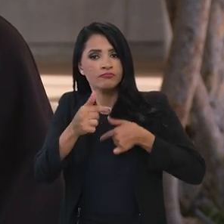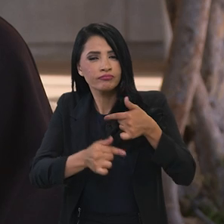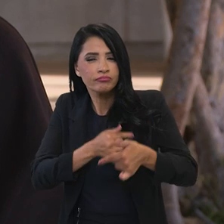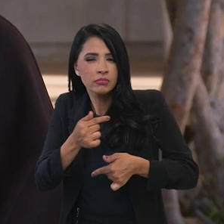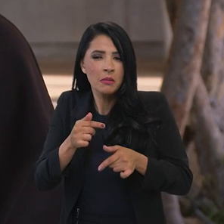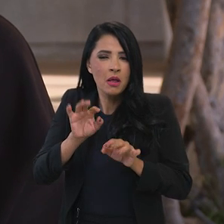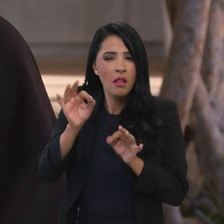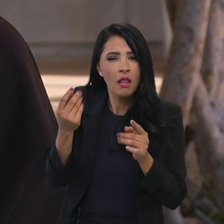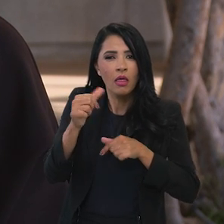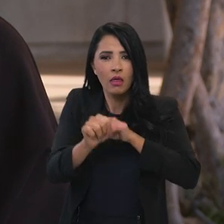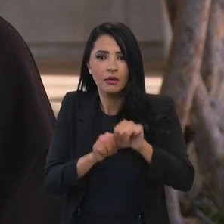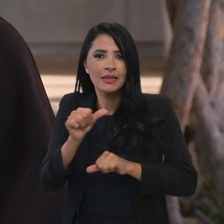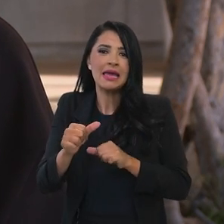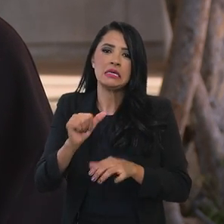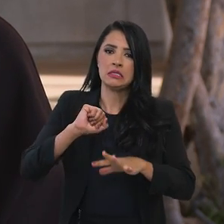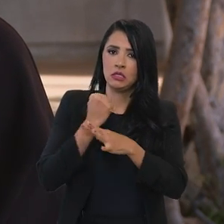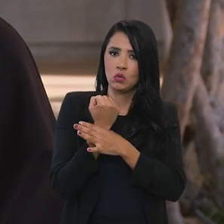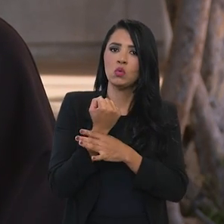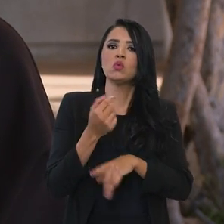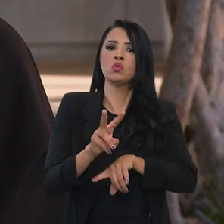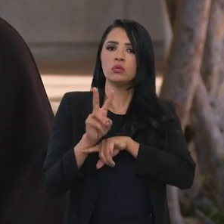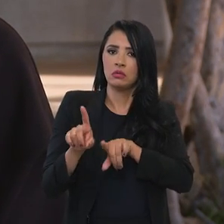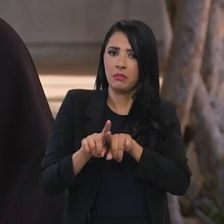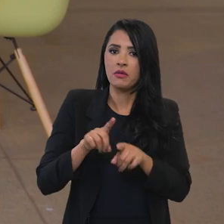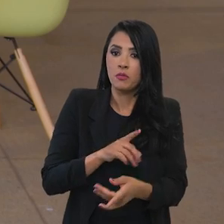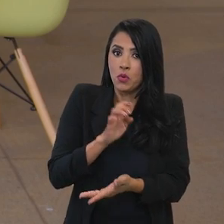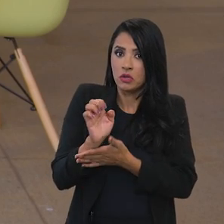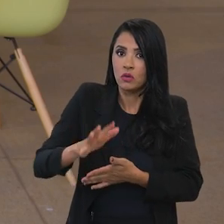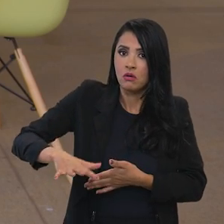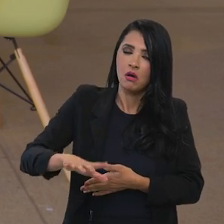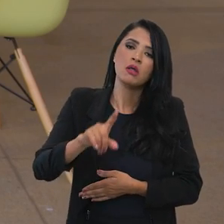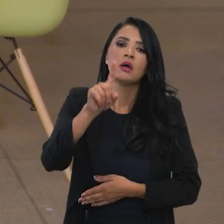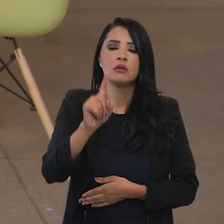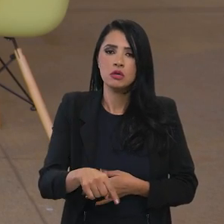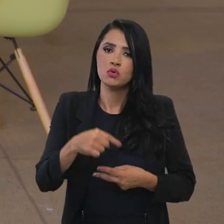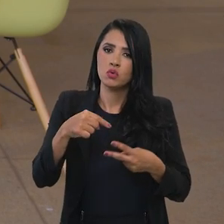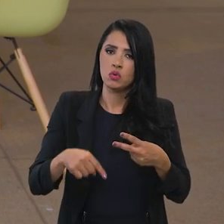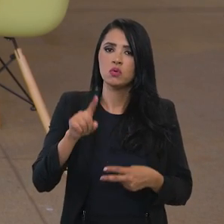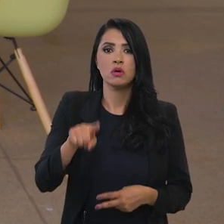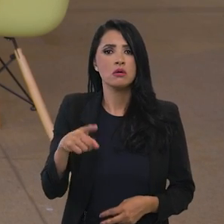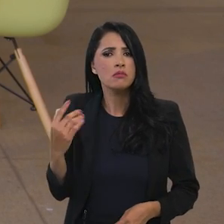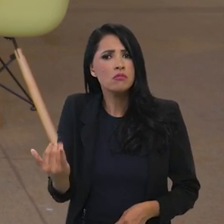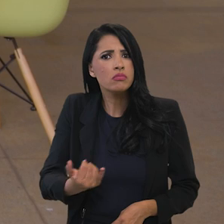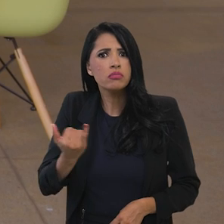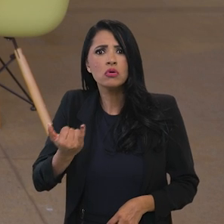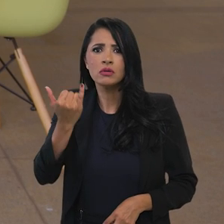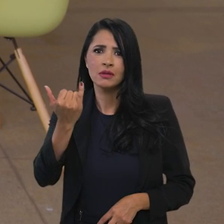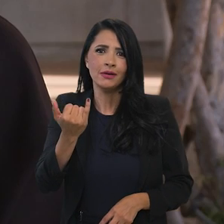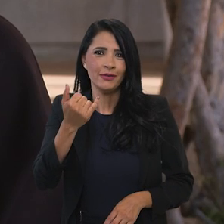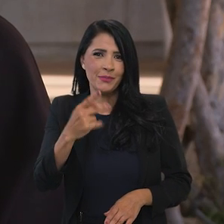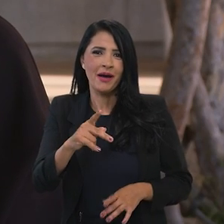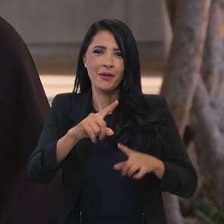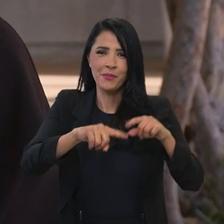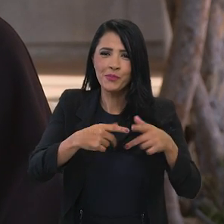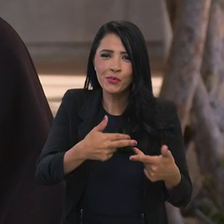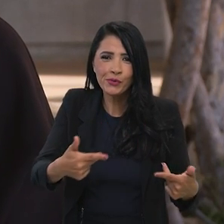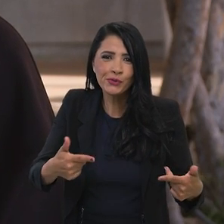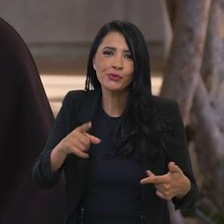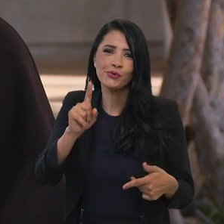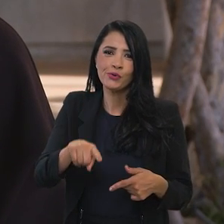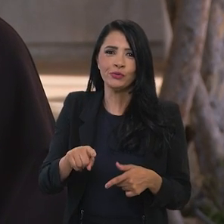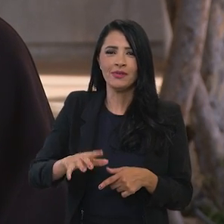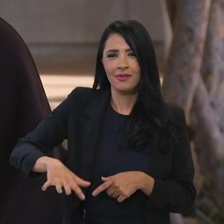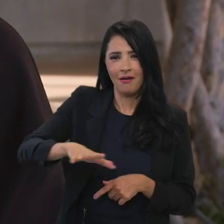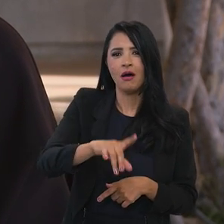exportações. Isso é o componente de financiamento que é fundamental especialmente para produtos. Mas em todos os setores você tem razão